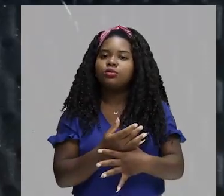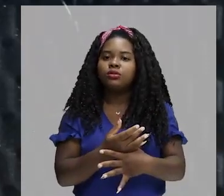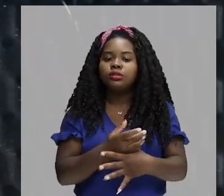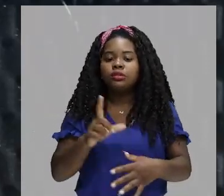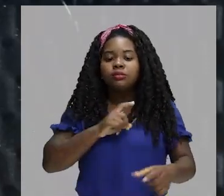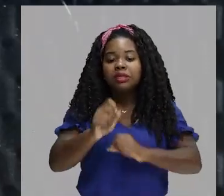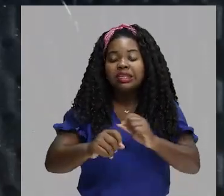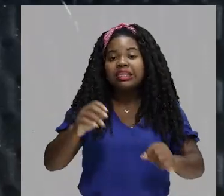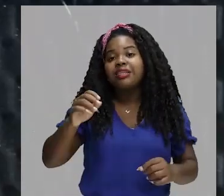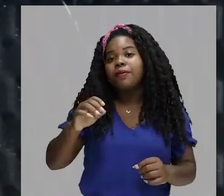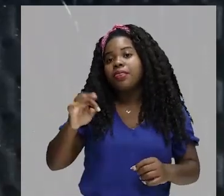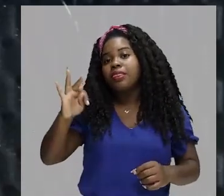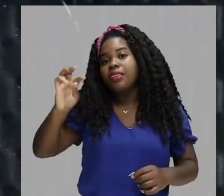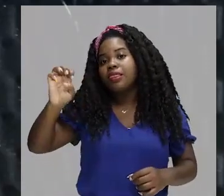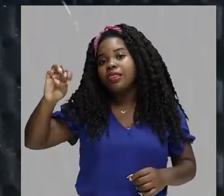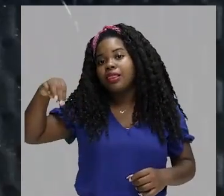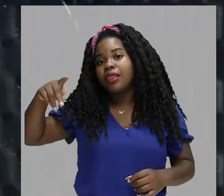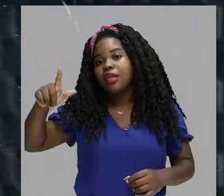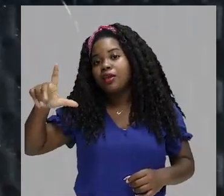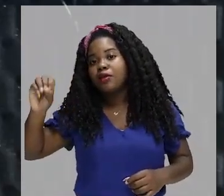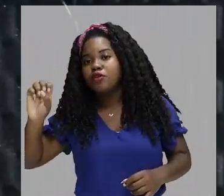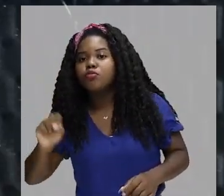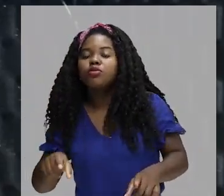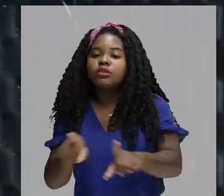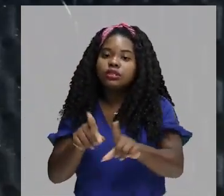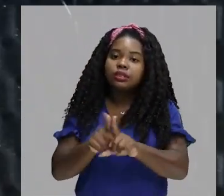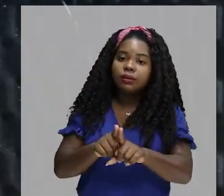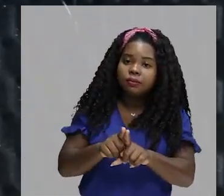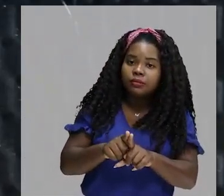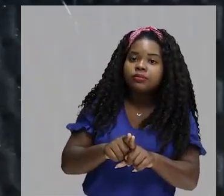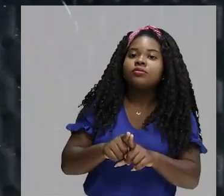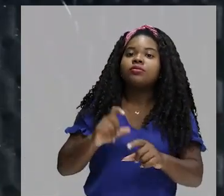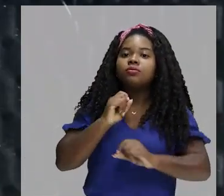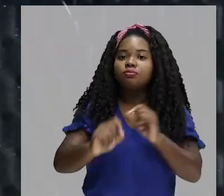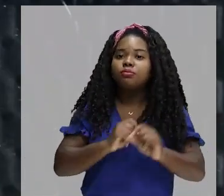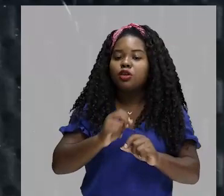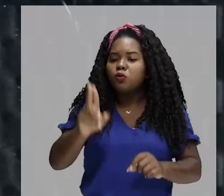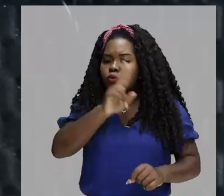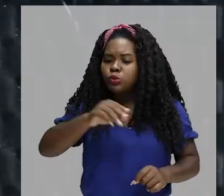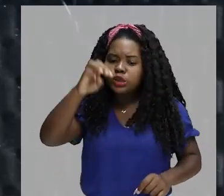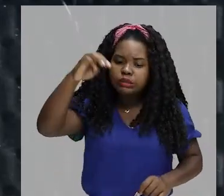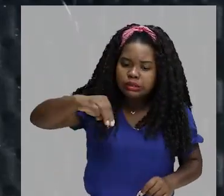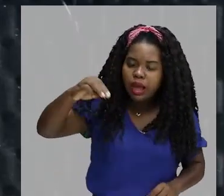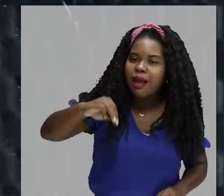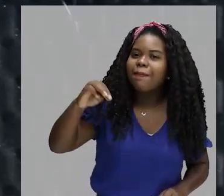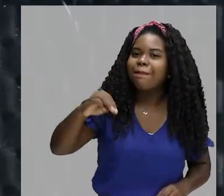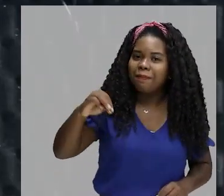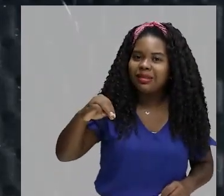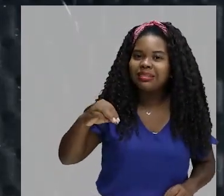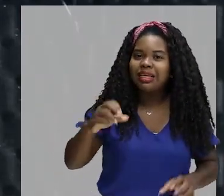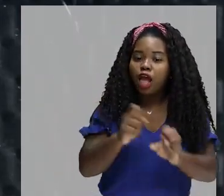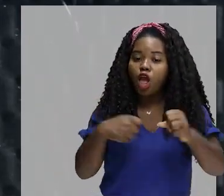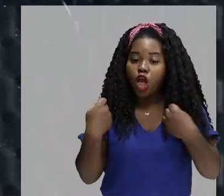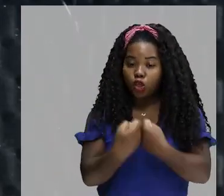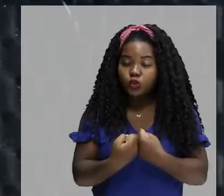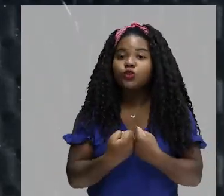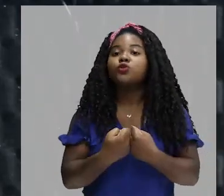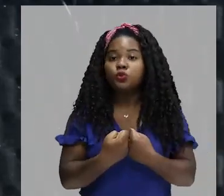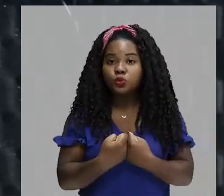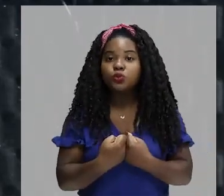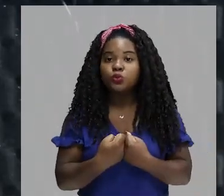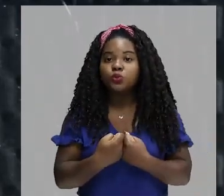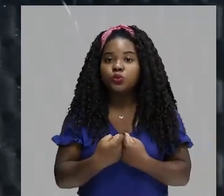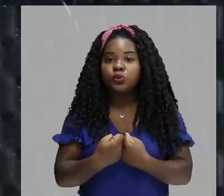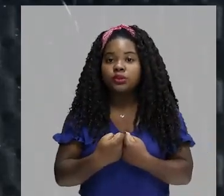Então, observe que calendários utilizaram, inclusive, a matemática. Sociedades que o nível de produção cultural